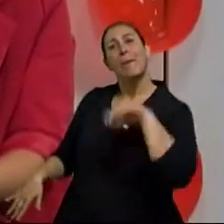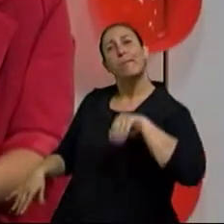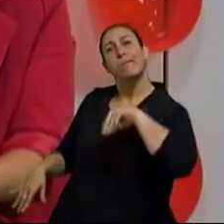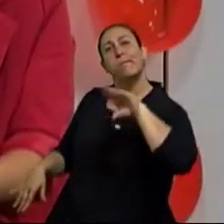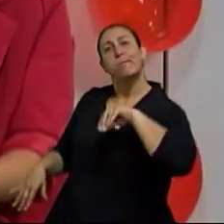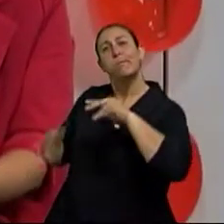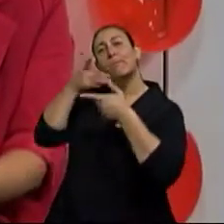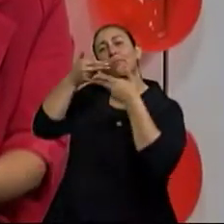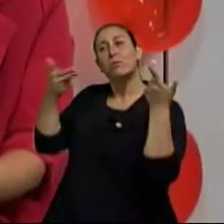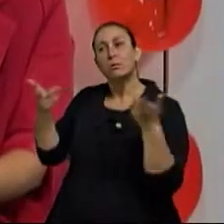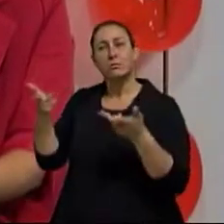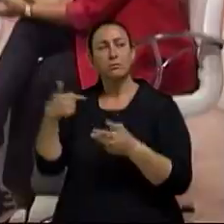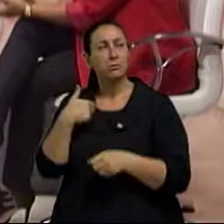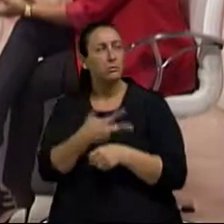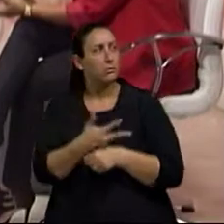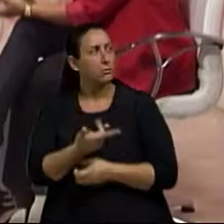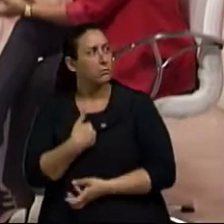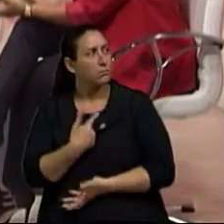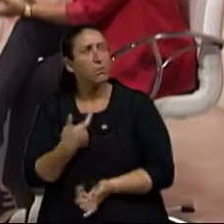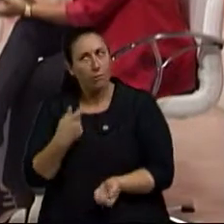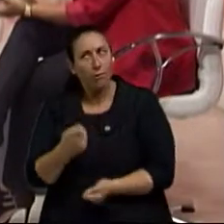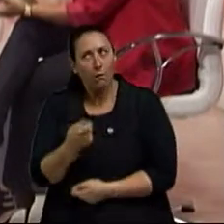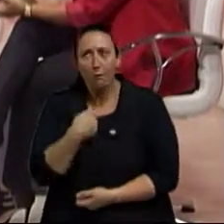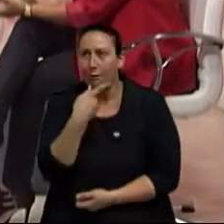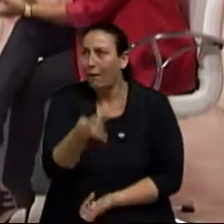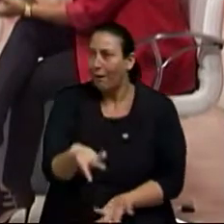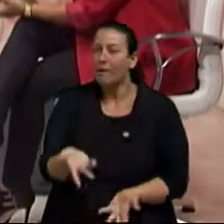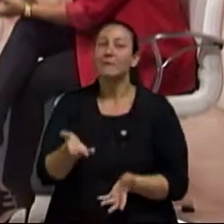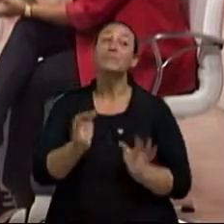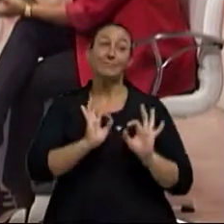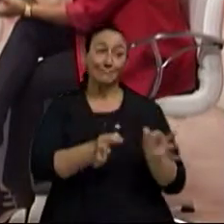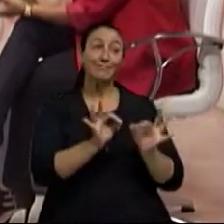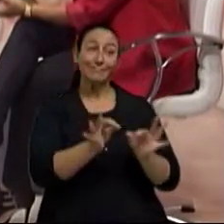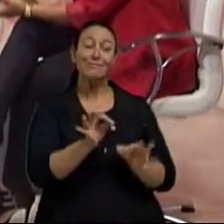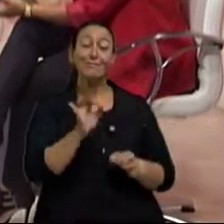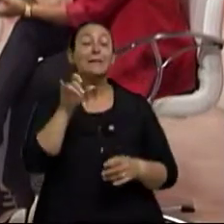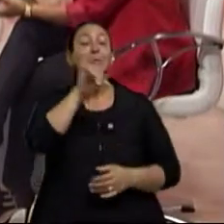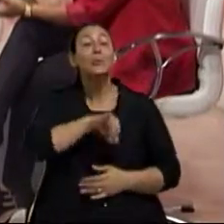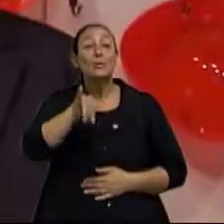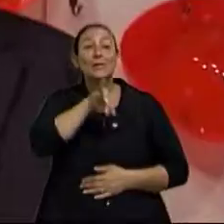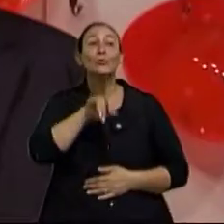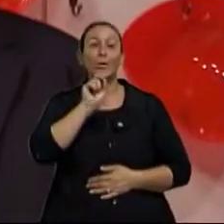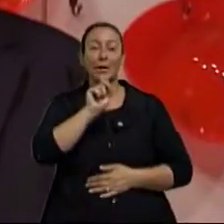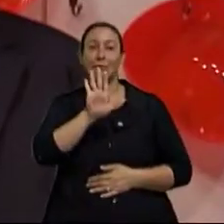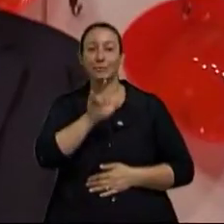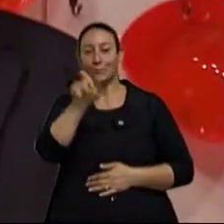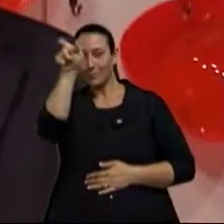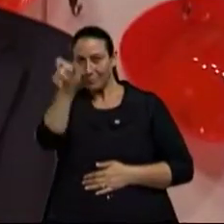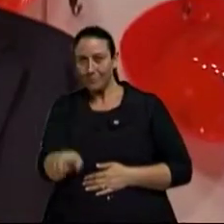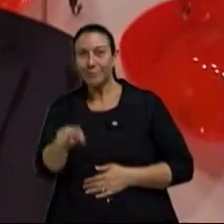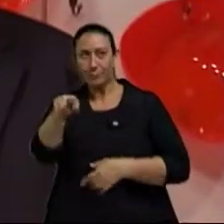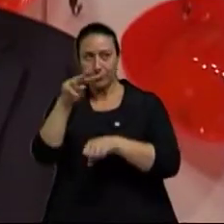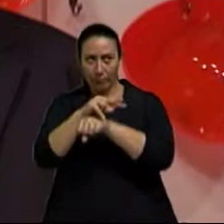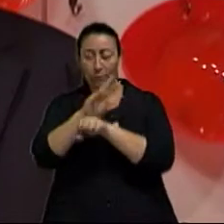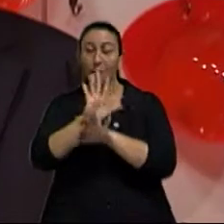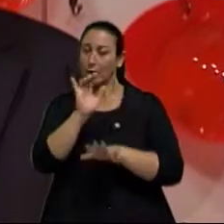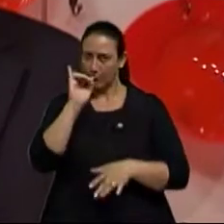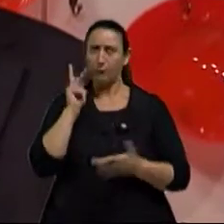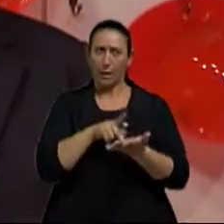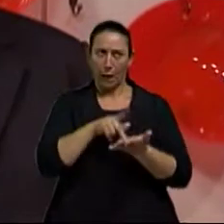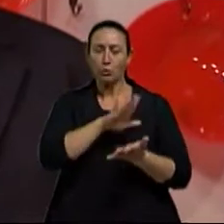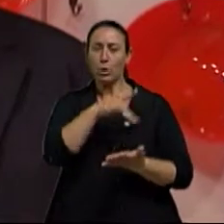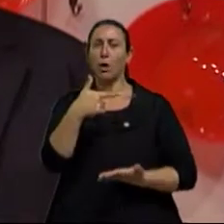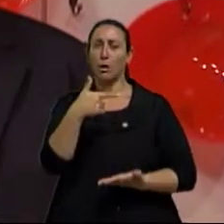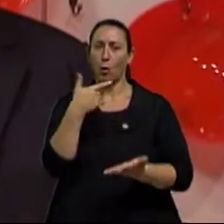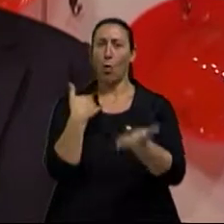também falar como ele se sente, né? Exatamente, o vínculo do profissional é sempre, no caso médico, com o paciente. Perfeito,